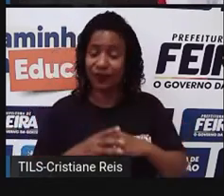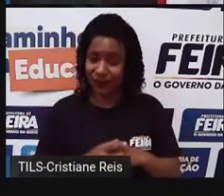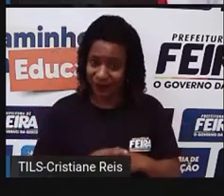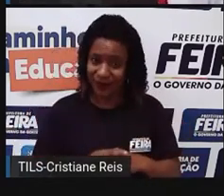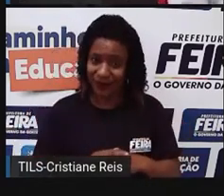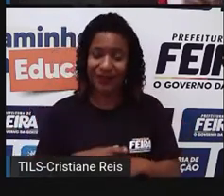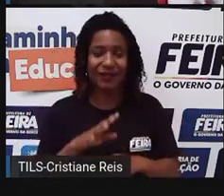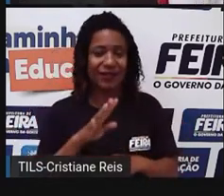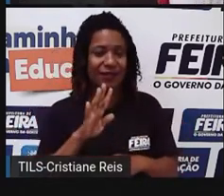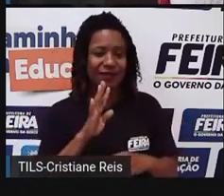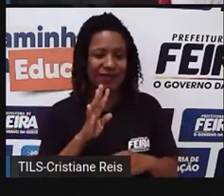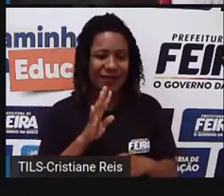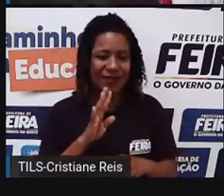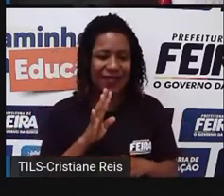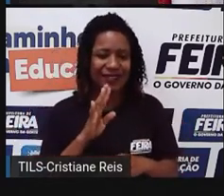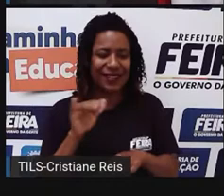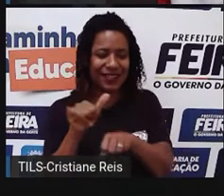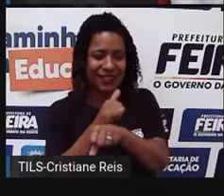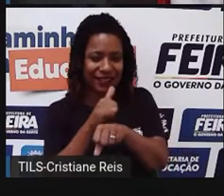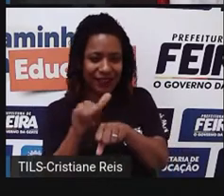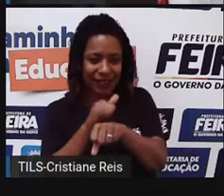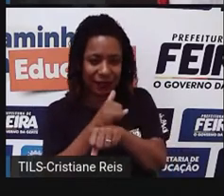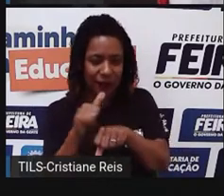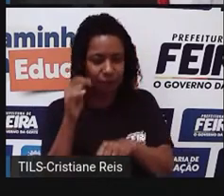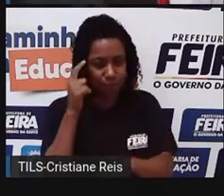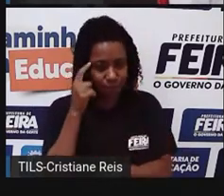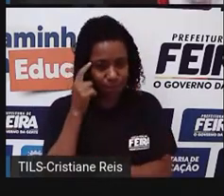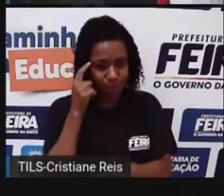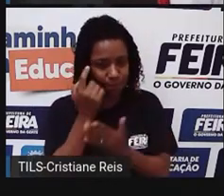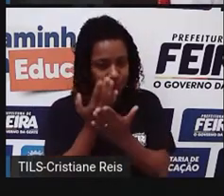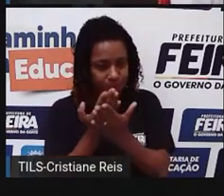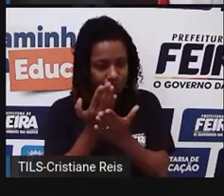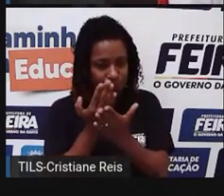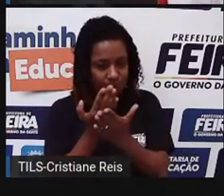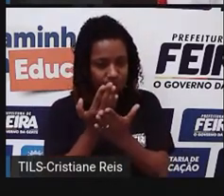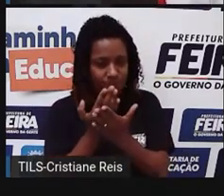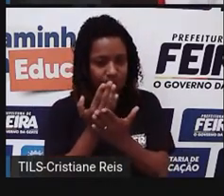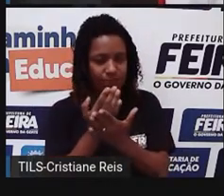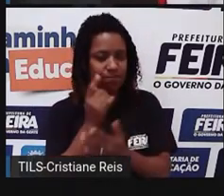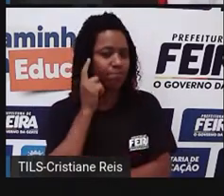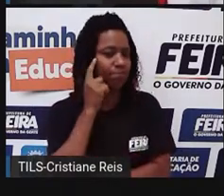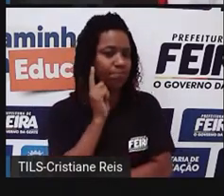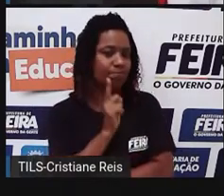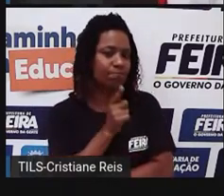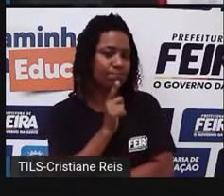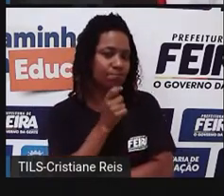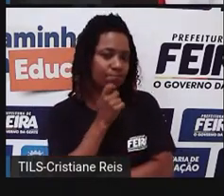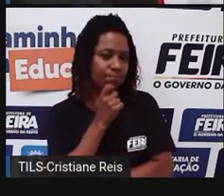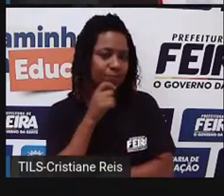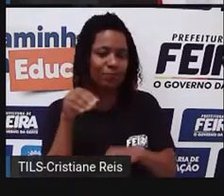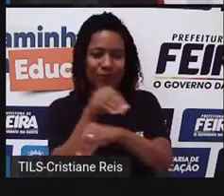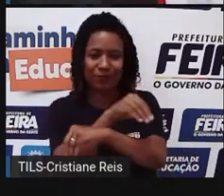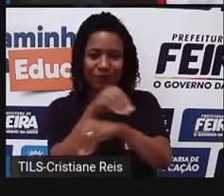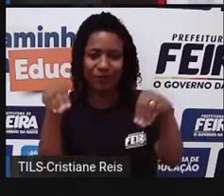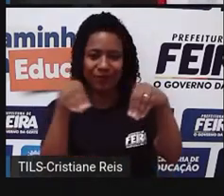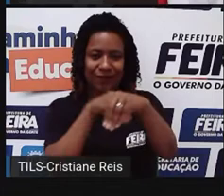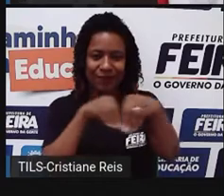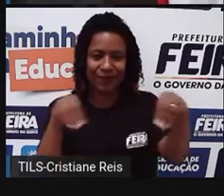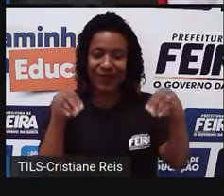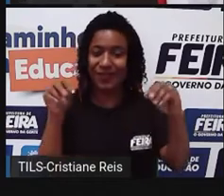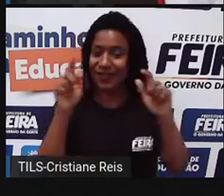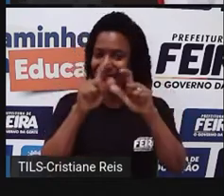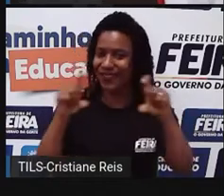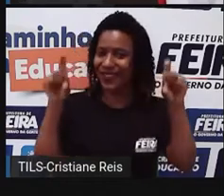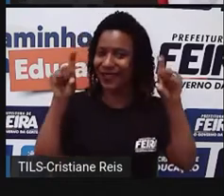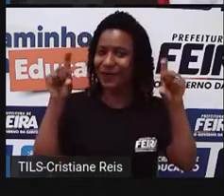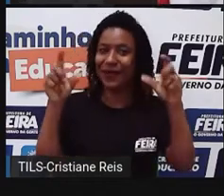precisa, né, de muita estratégia, de pensar bastante como é que você, né, vai agir. Então, tem tudo a ver com o tema da aula de